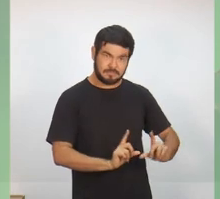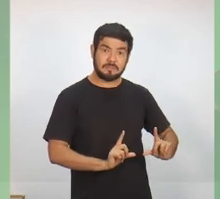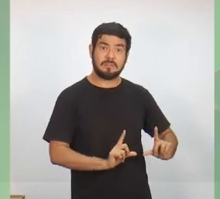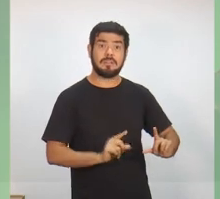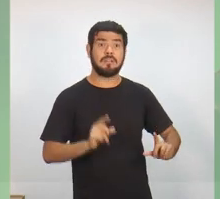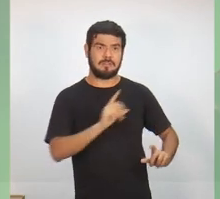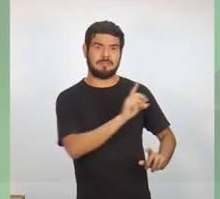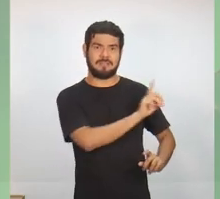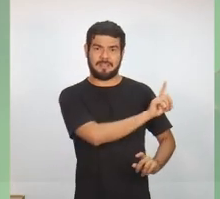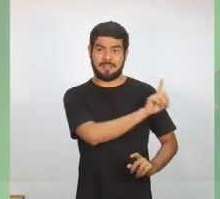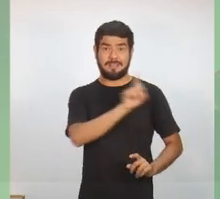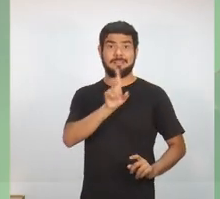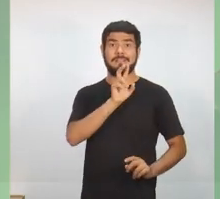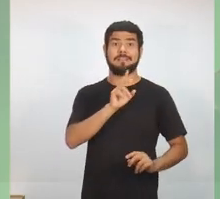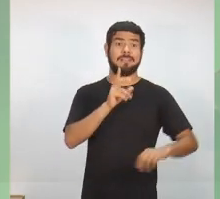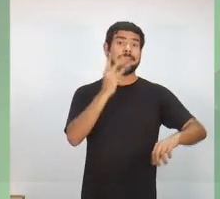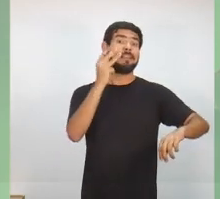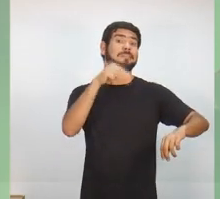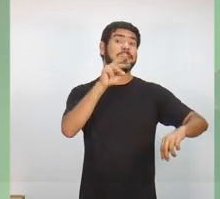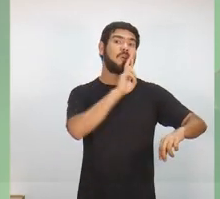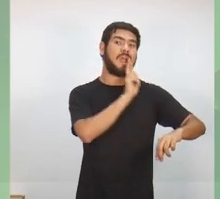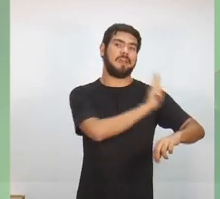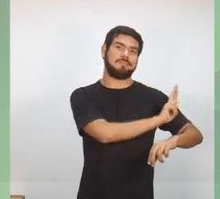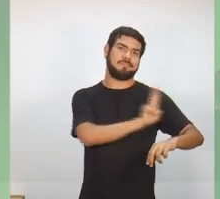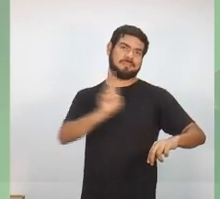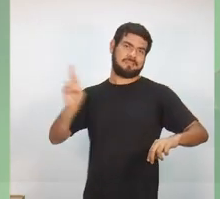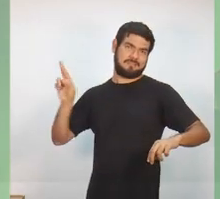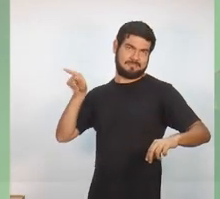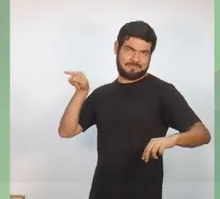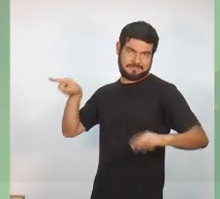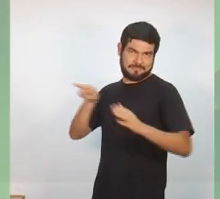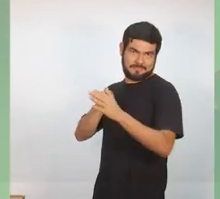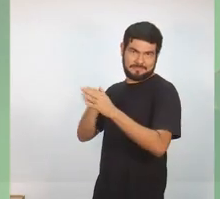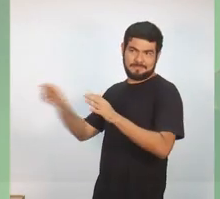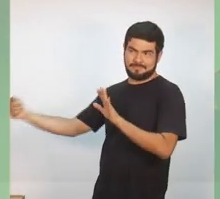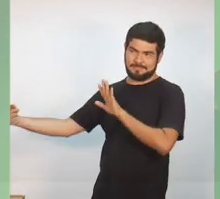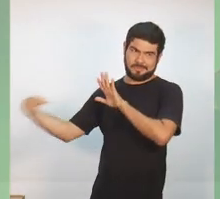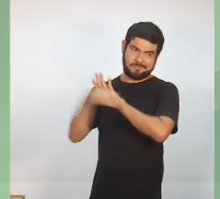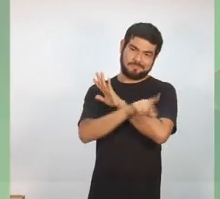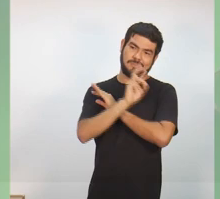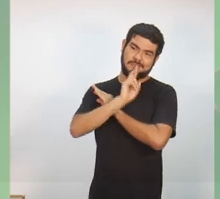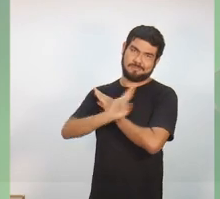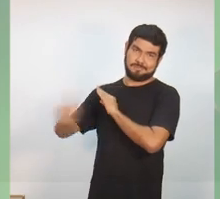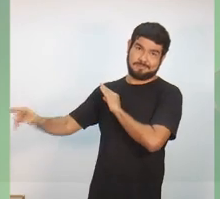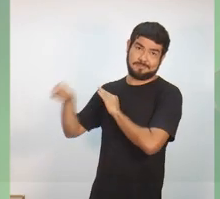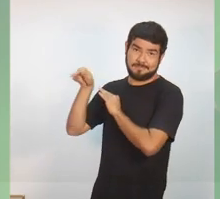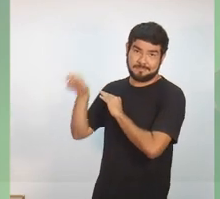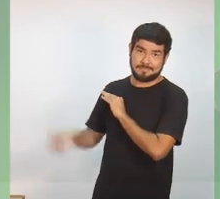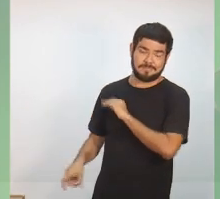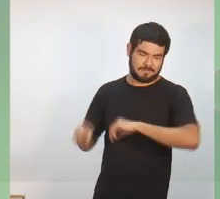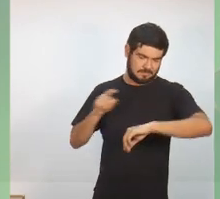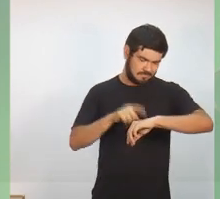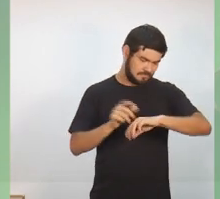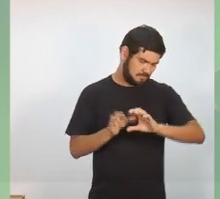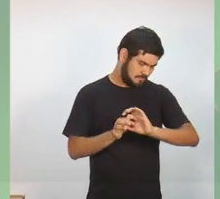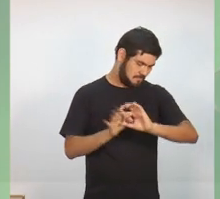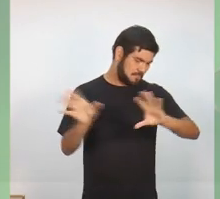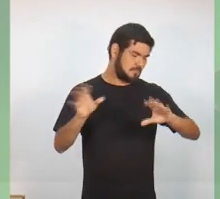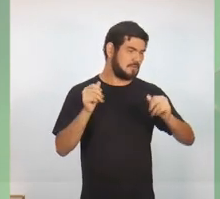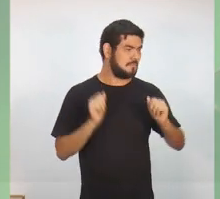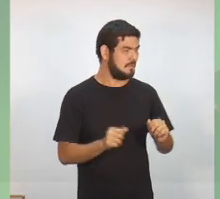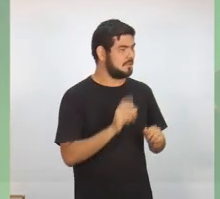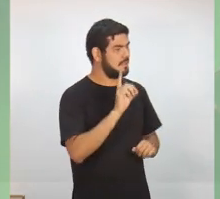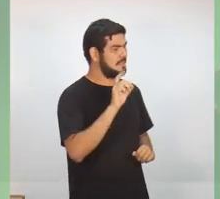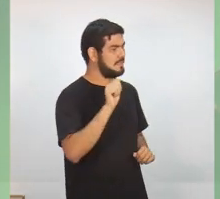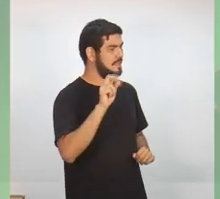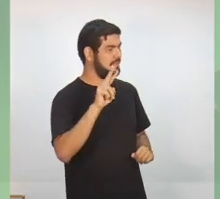candidato Davi Almeida tem três minutos para responder a pergunta do candidato Omar Aziz. cronômetro está na tela. Candidato